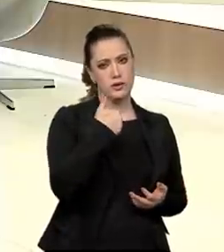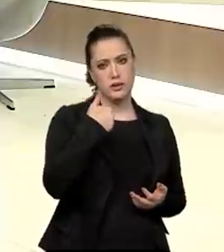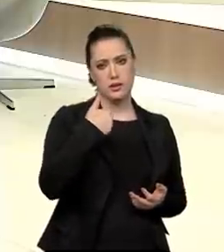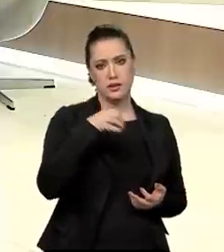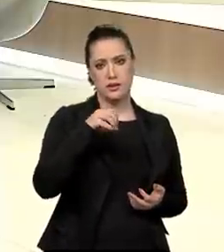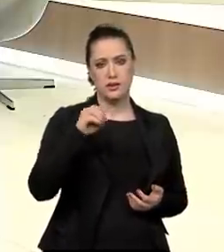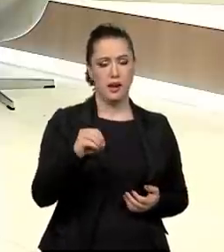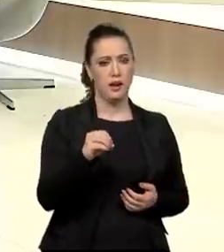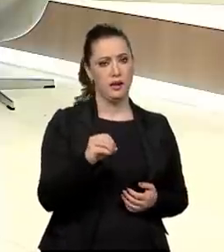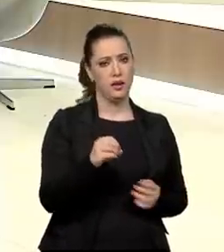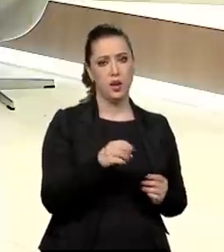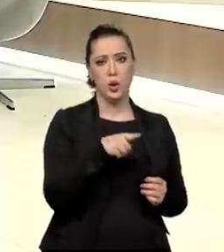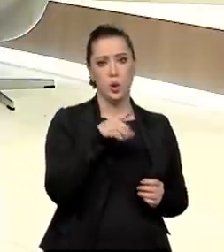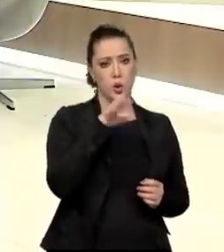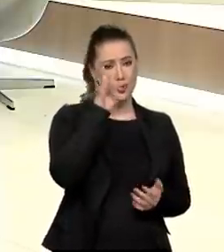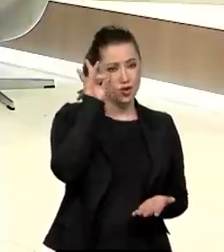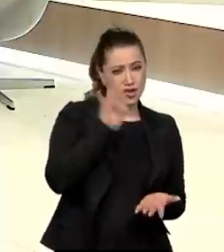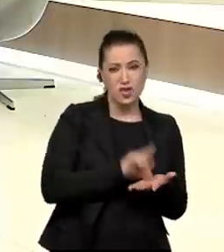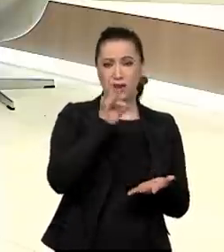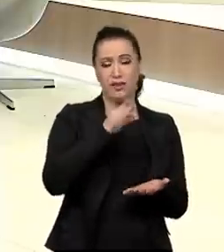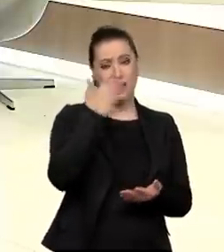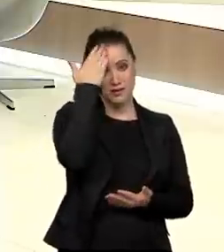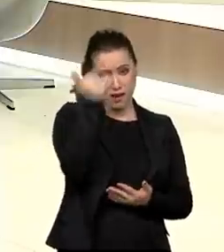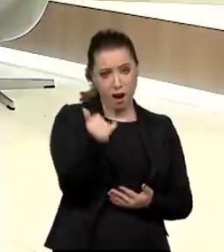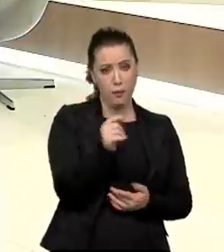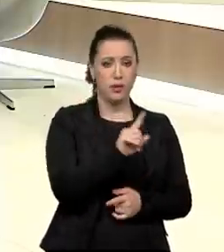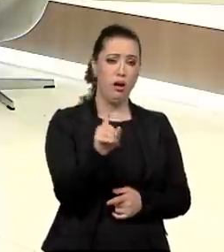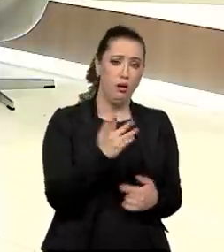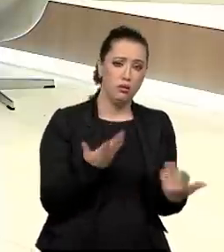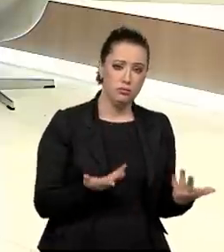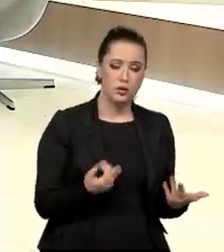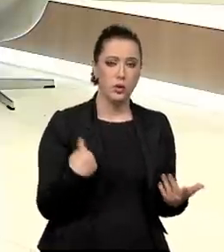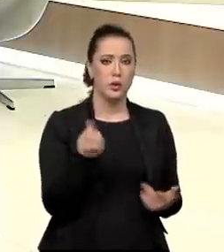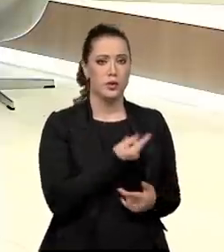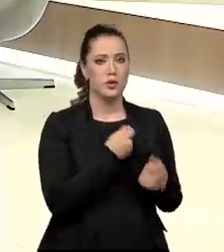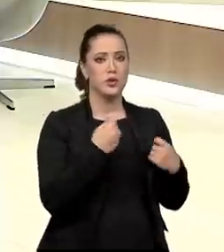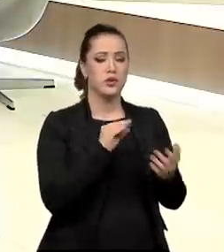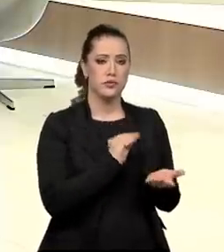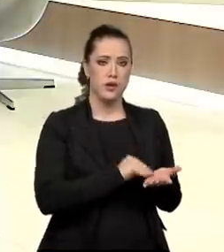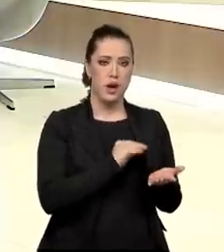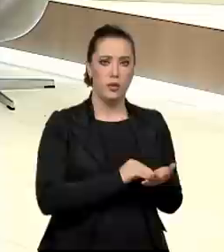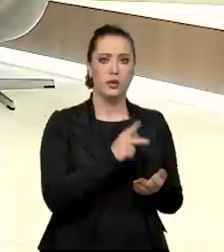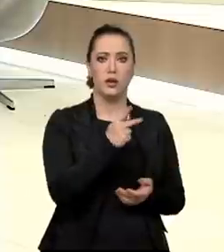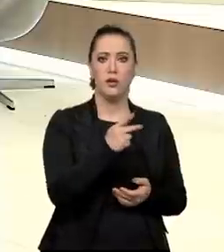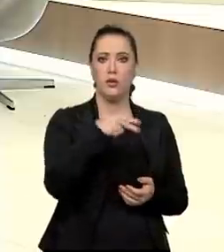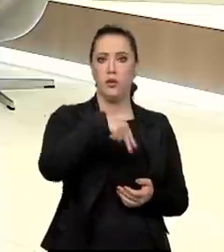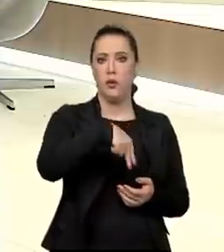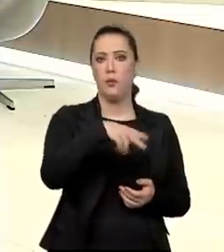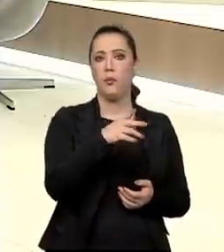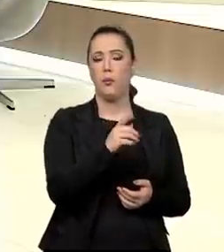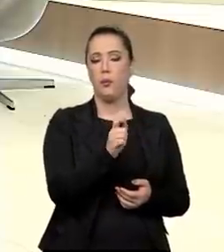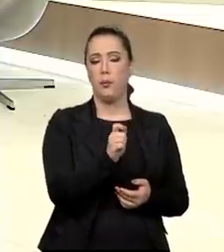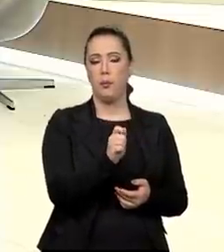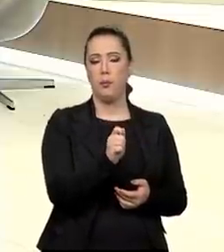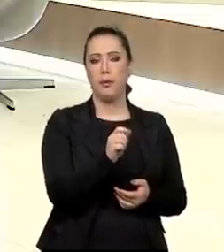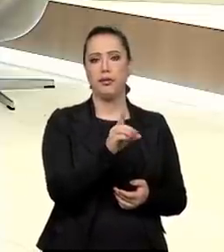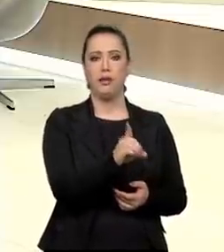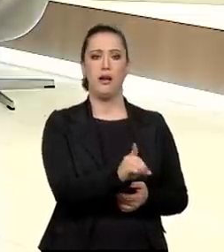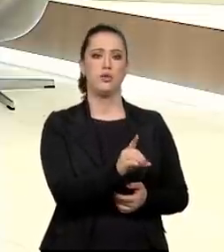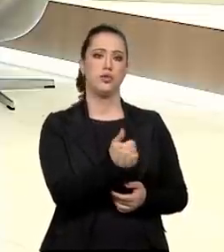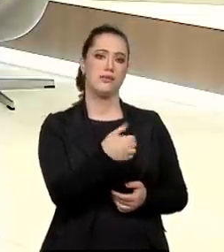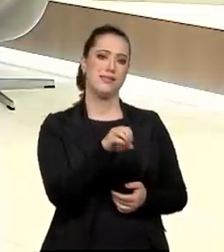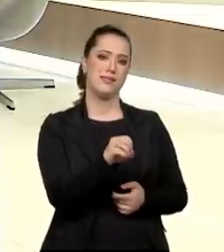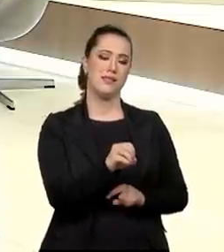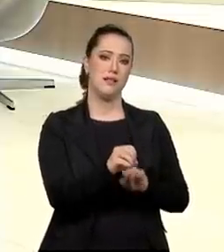uma penade contínua para dizer, de fato, quantas crianças estão hoje na exploração do trabalho infantil em 2021. O número de